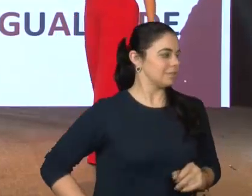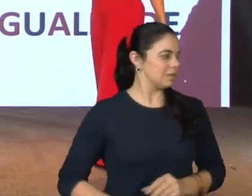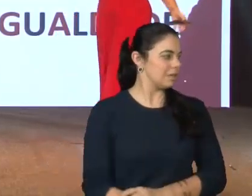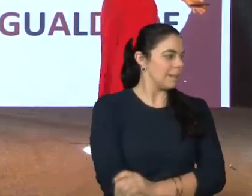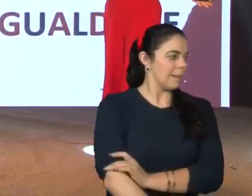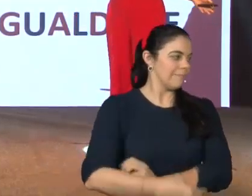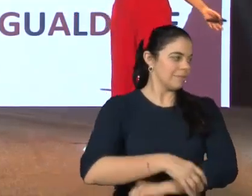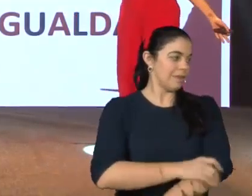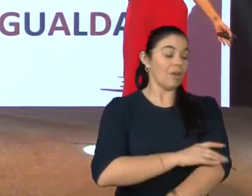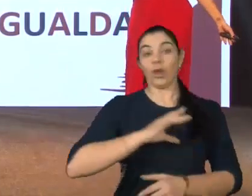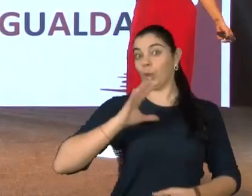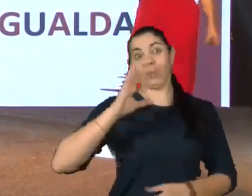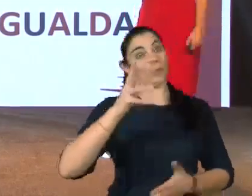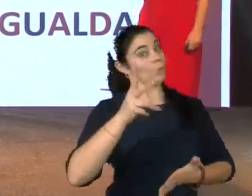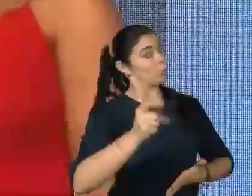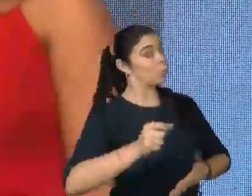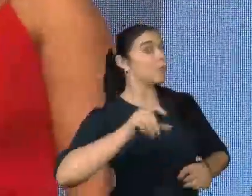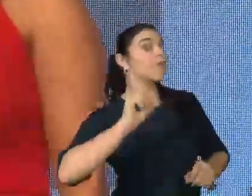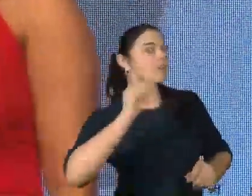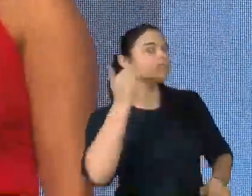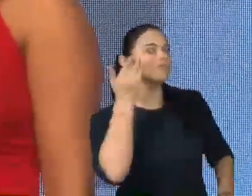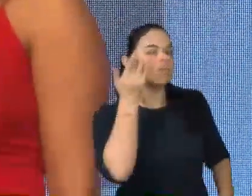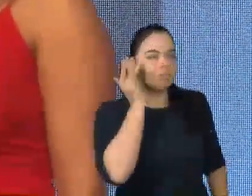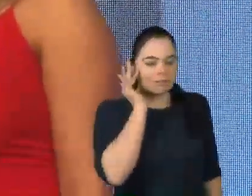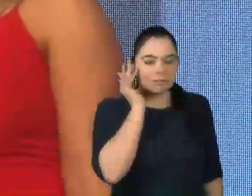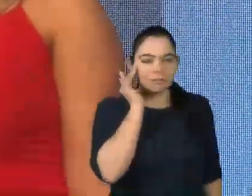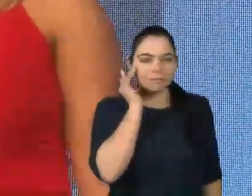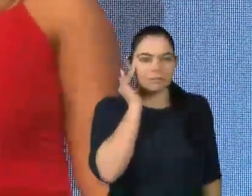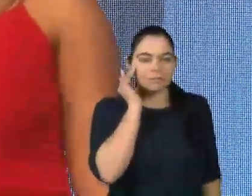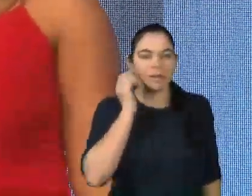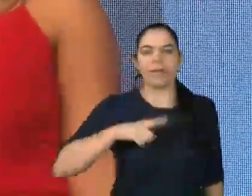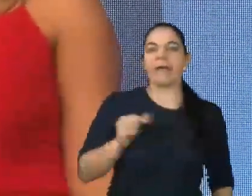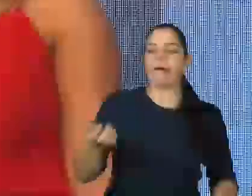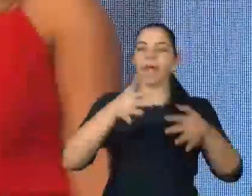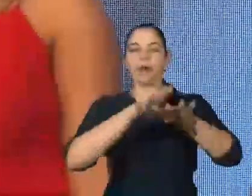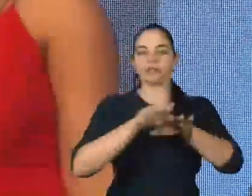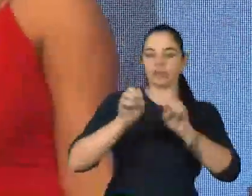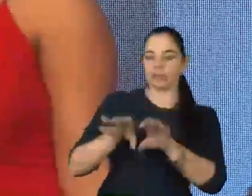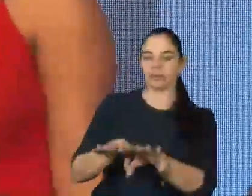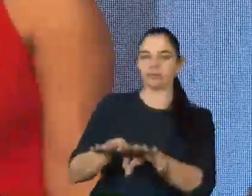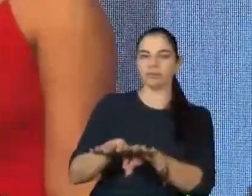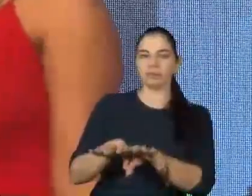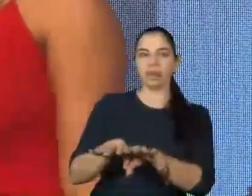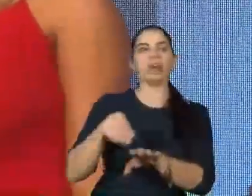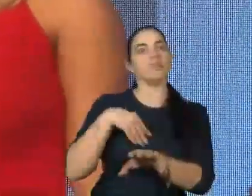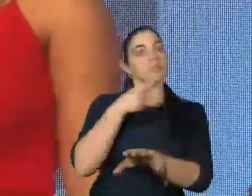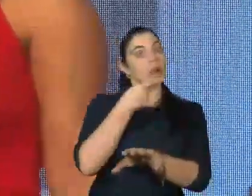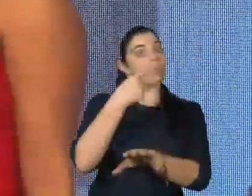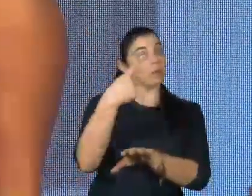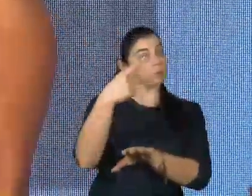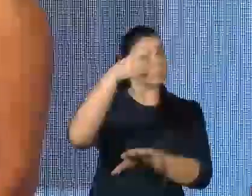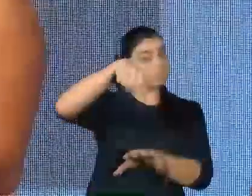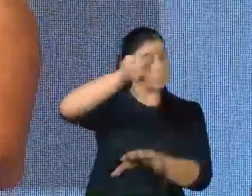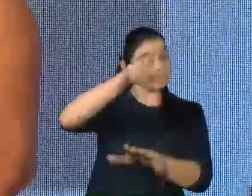Bom, tudo o que a gente entende, inclusão e educação. Eu vou falar para vocês